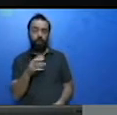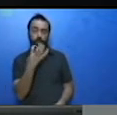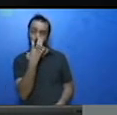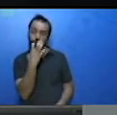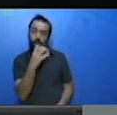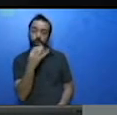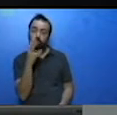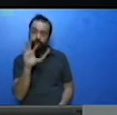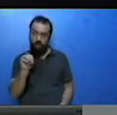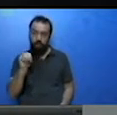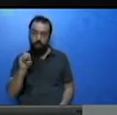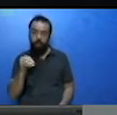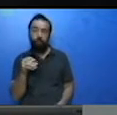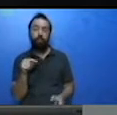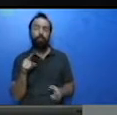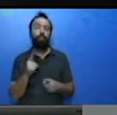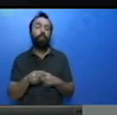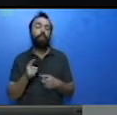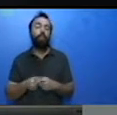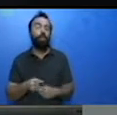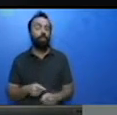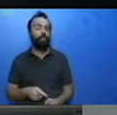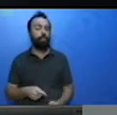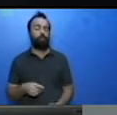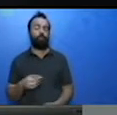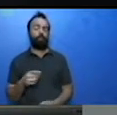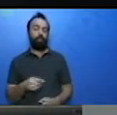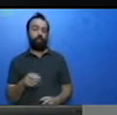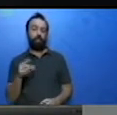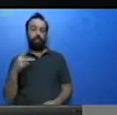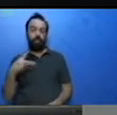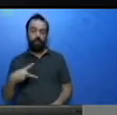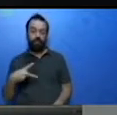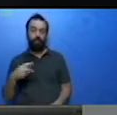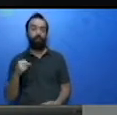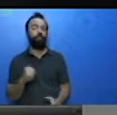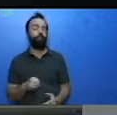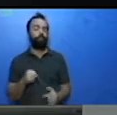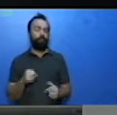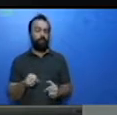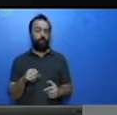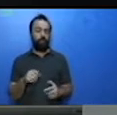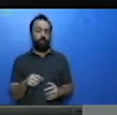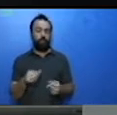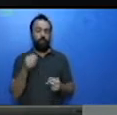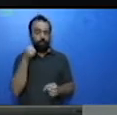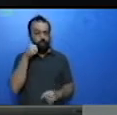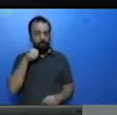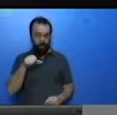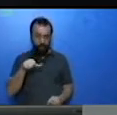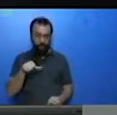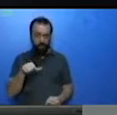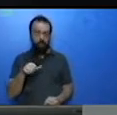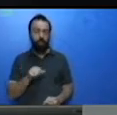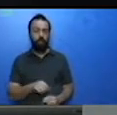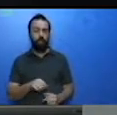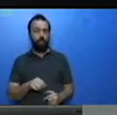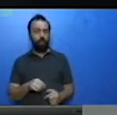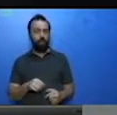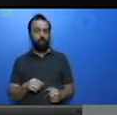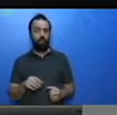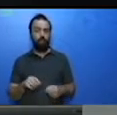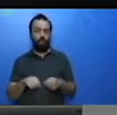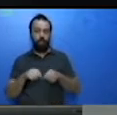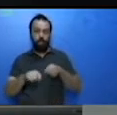ganhou um presente. Vamos eliminar o ganhou um presente e começar a